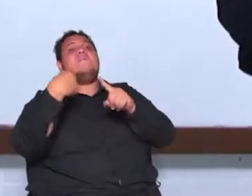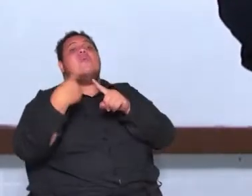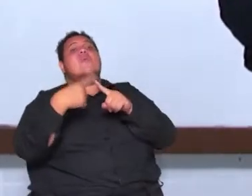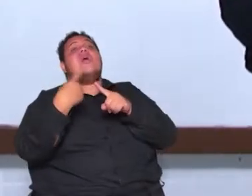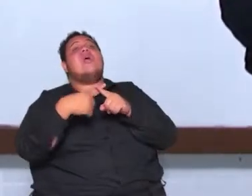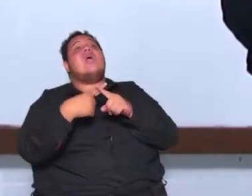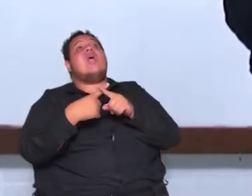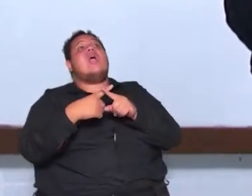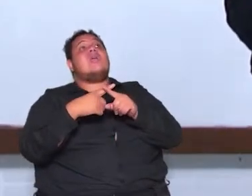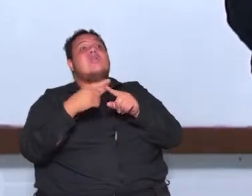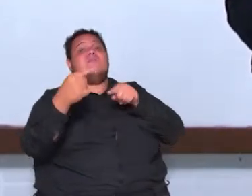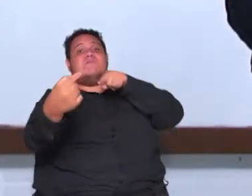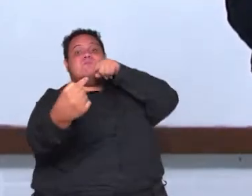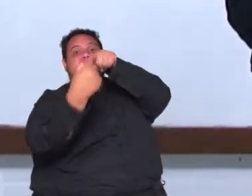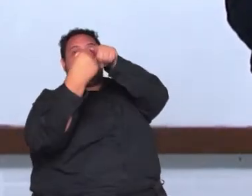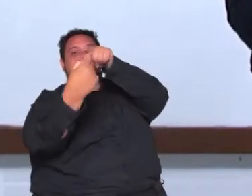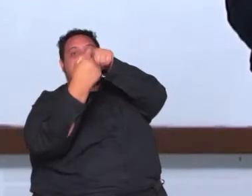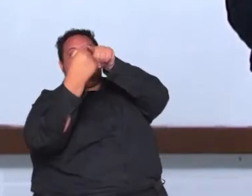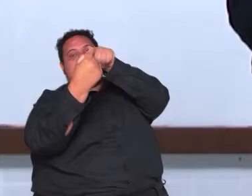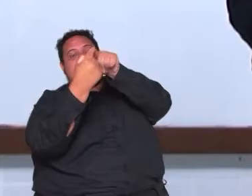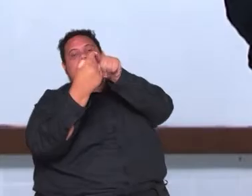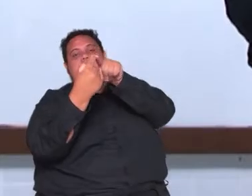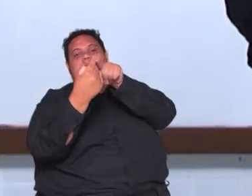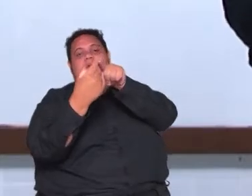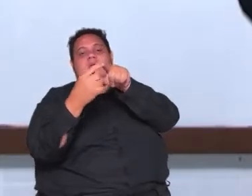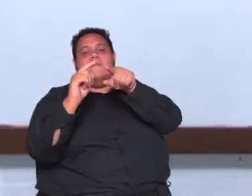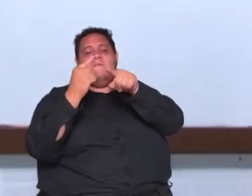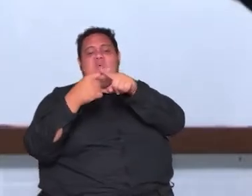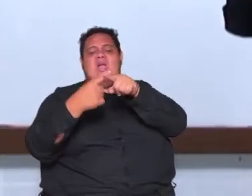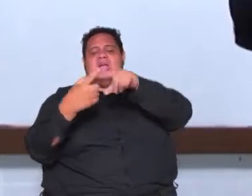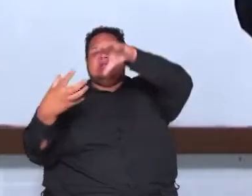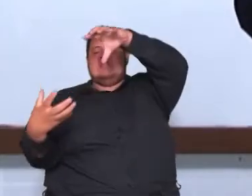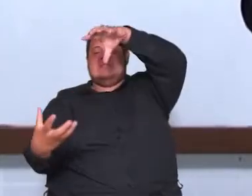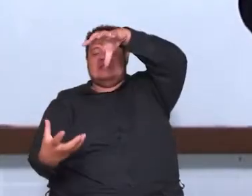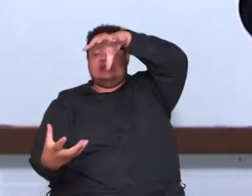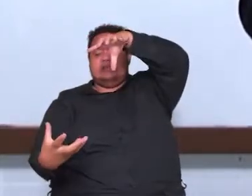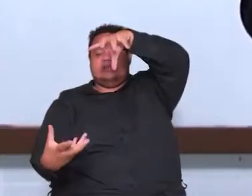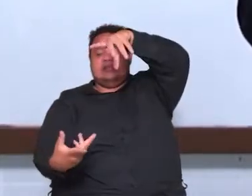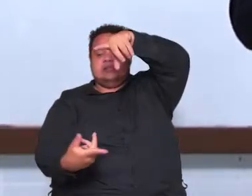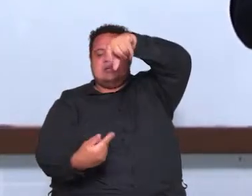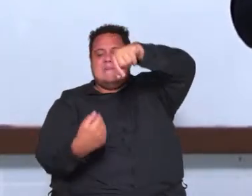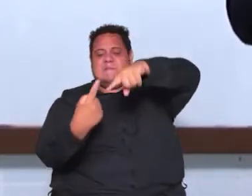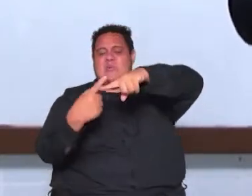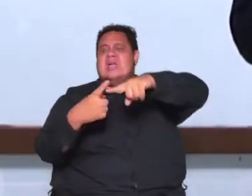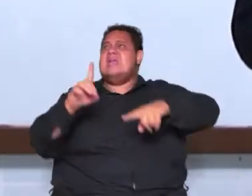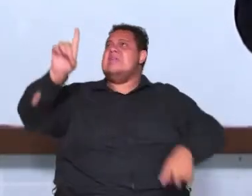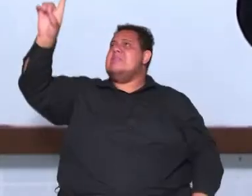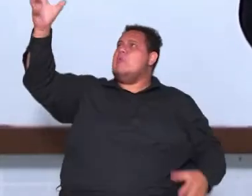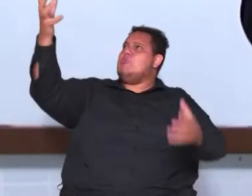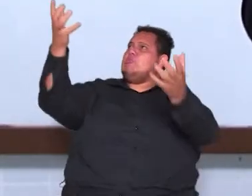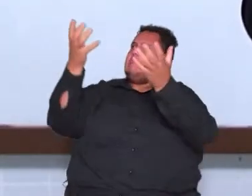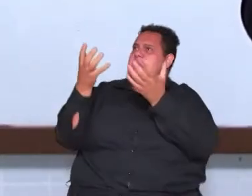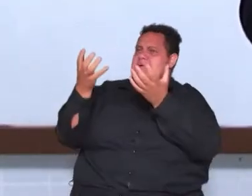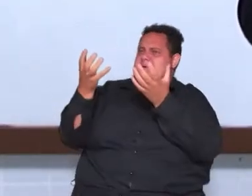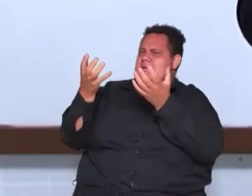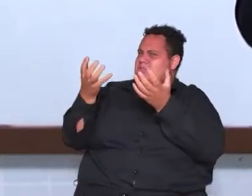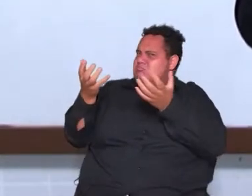que os corpos são atraídos para o centro da terra não é simplesmente porque Deus quer porque existem leis